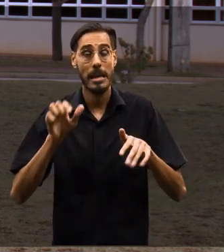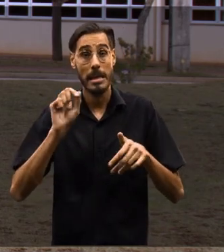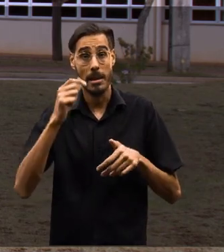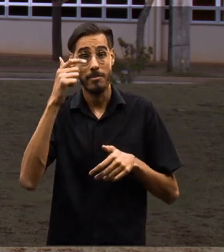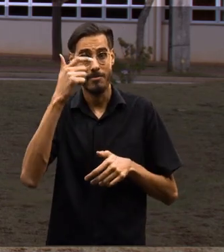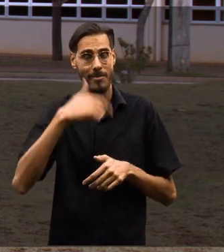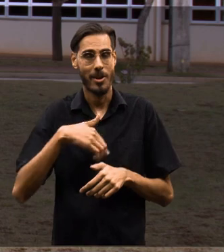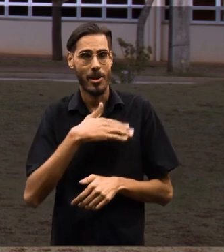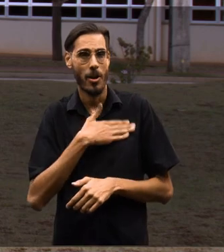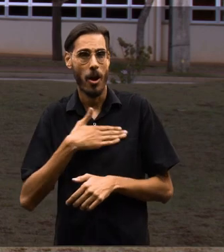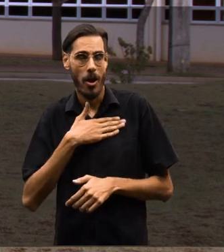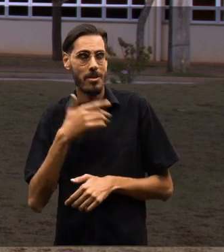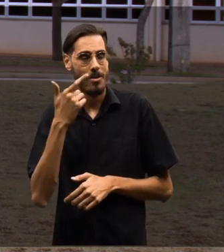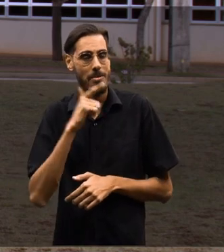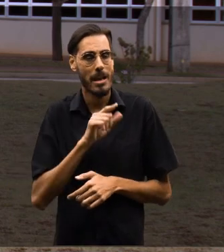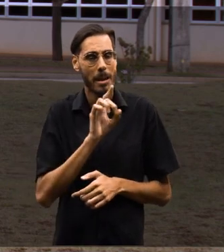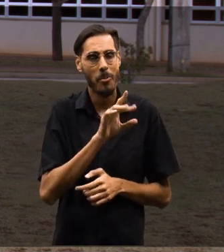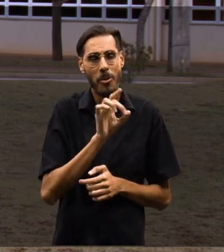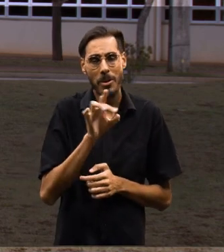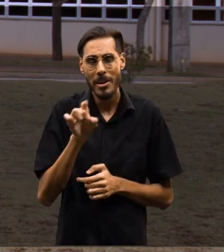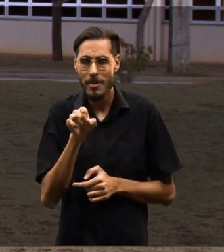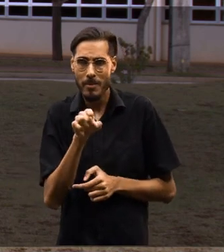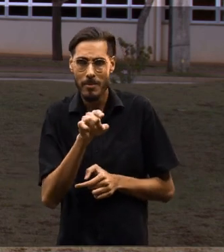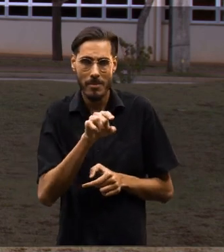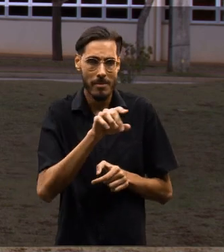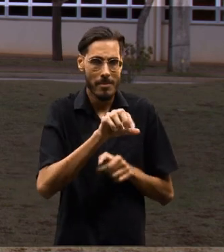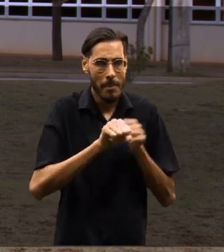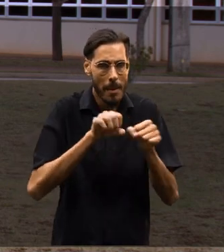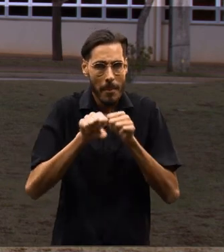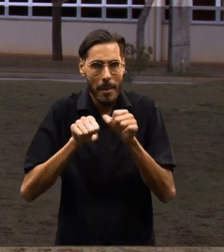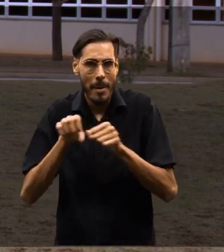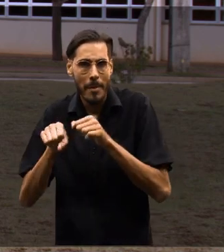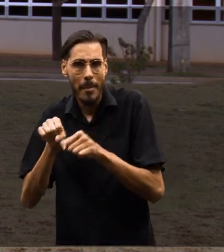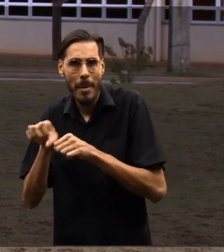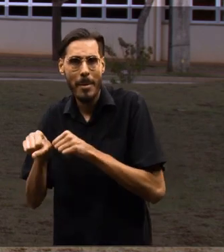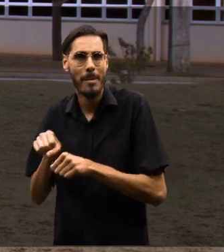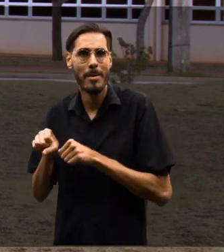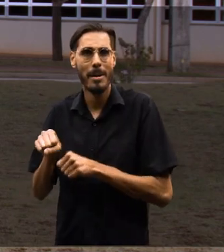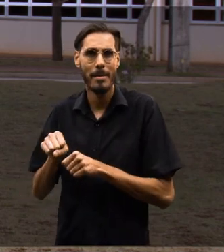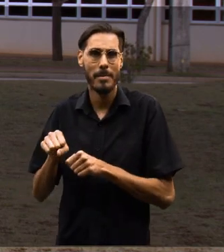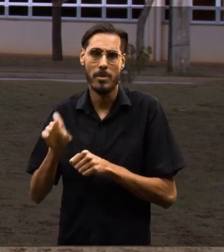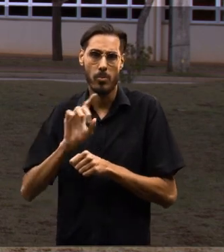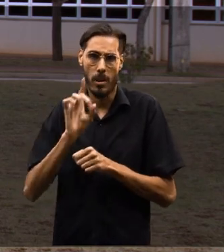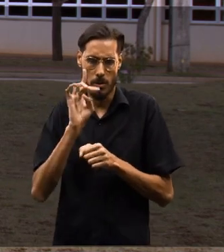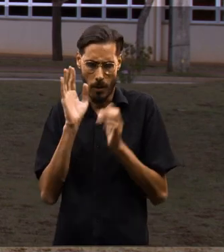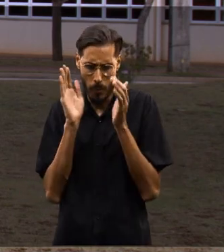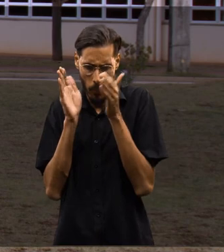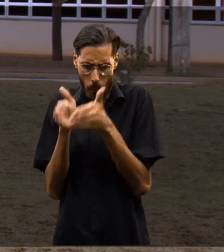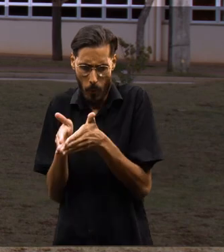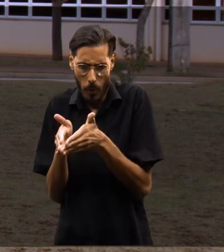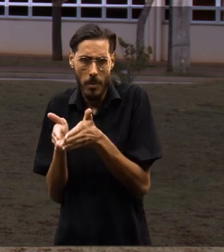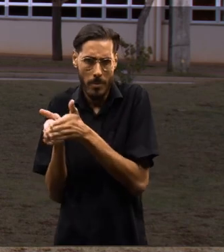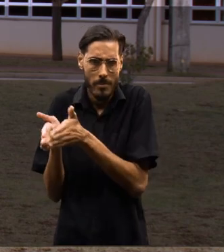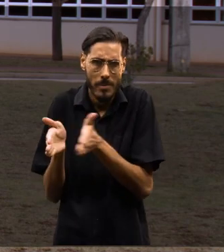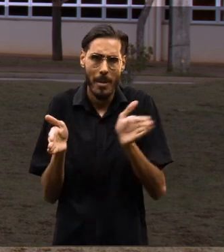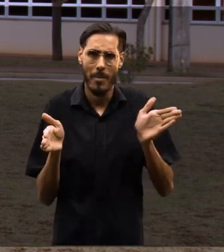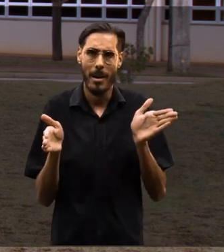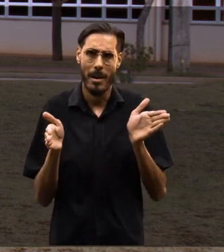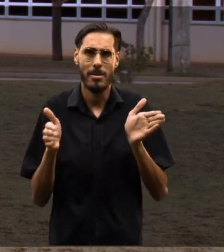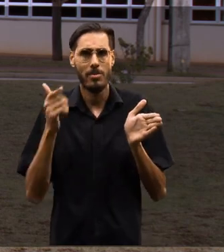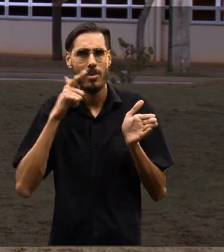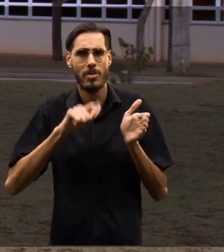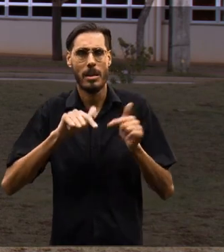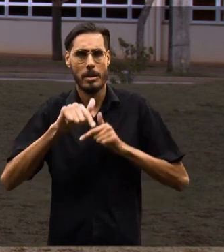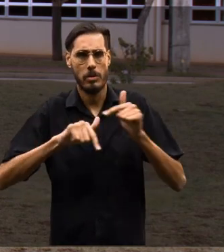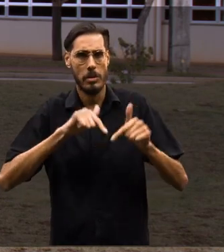de estar inserida um pouquinho de cada e quem quer ter várias oportunidades, não está restrito a uma área muito específica, está mais